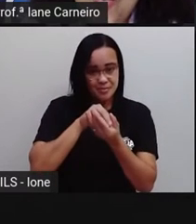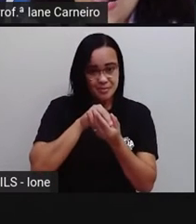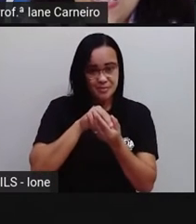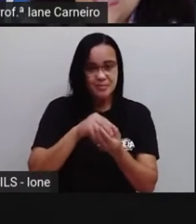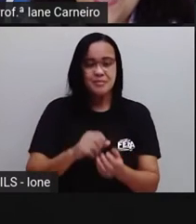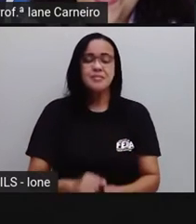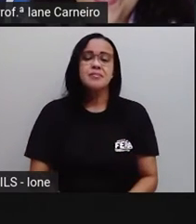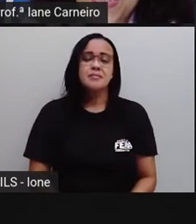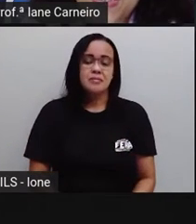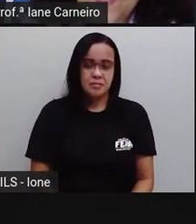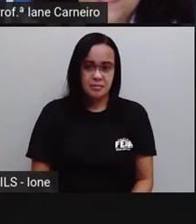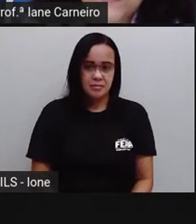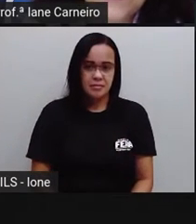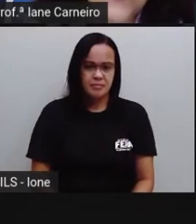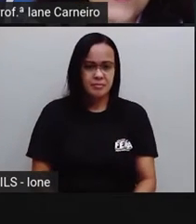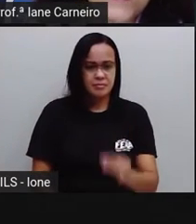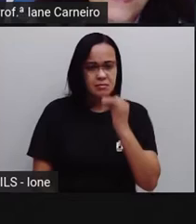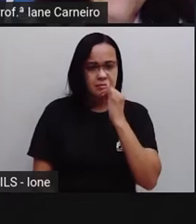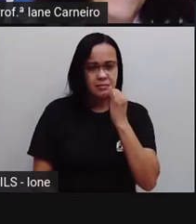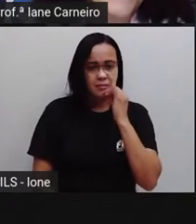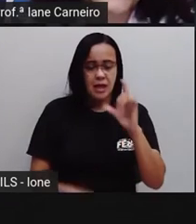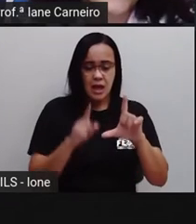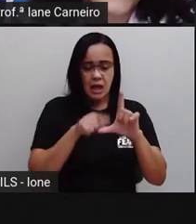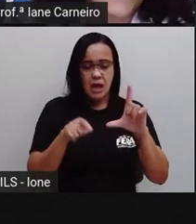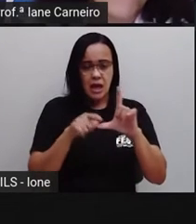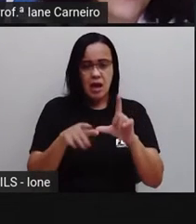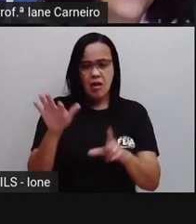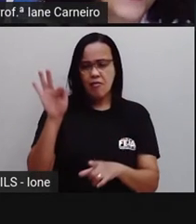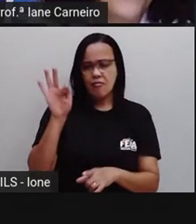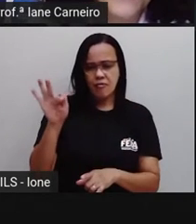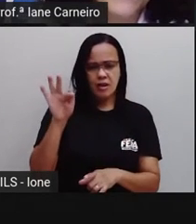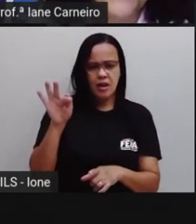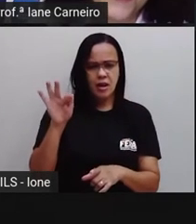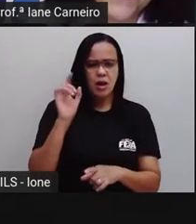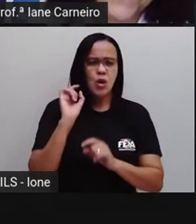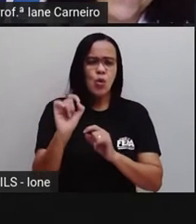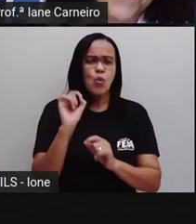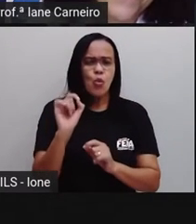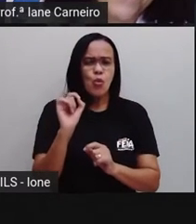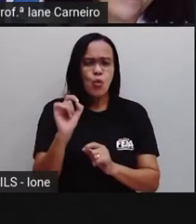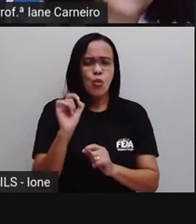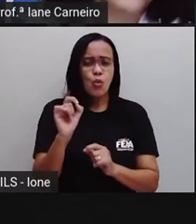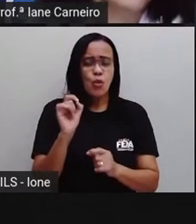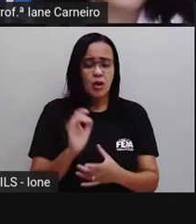Então com a letra Fê, quais são as coisas que aparecem aqui na imagem, né, com a letra Fê?